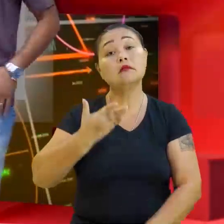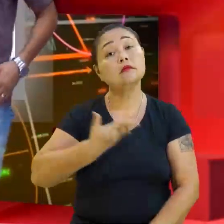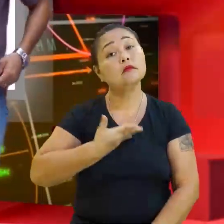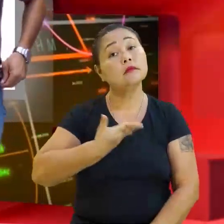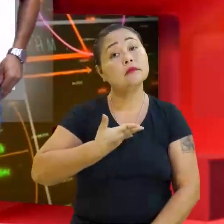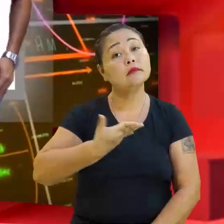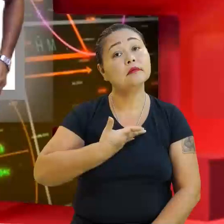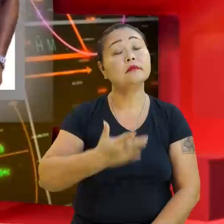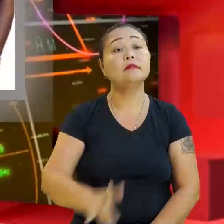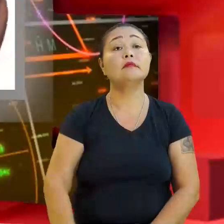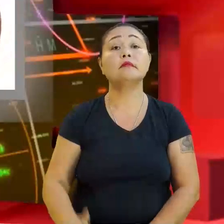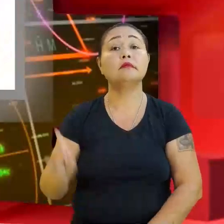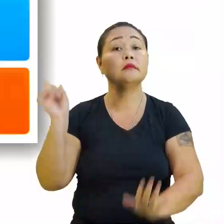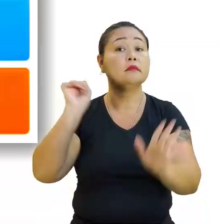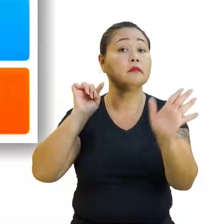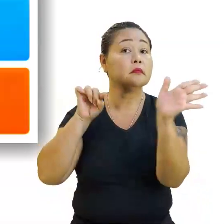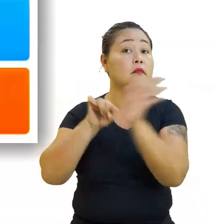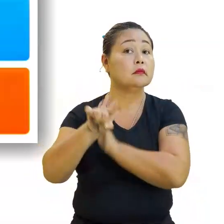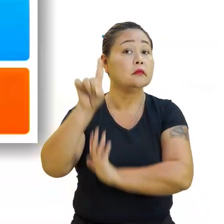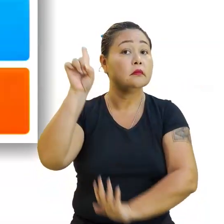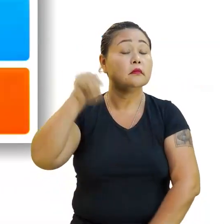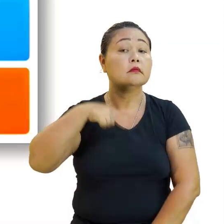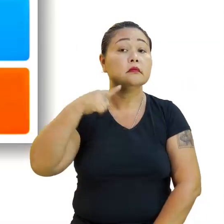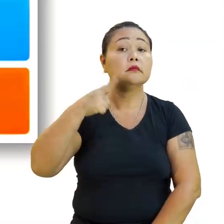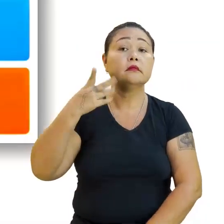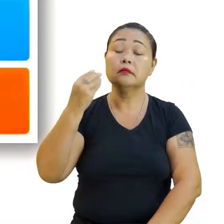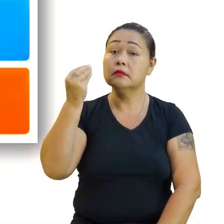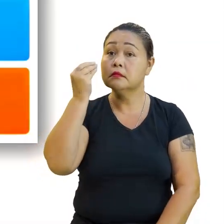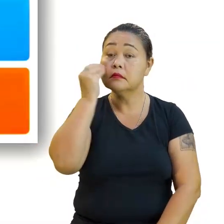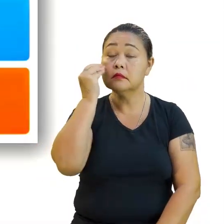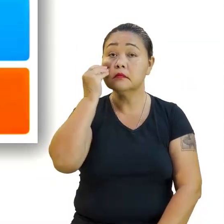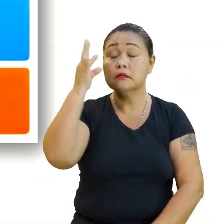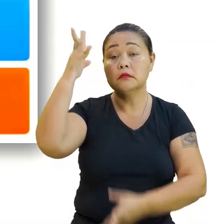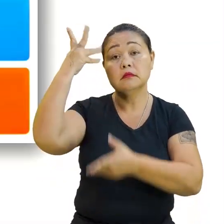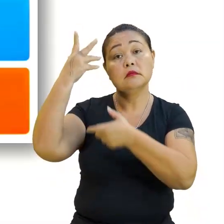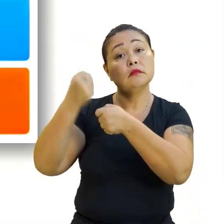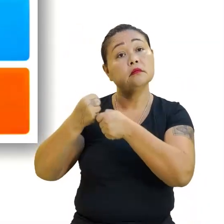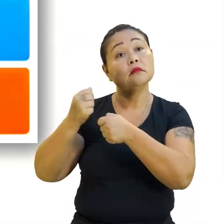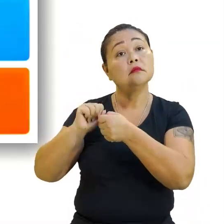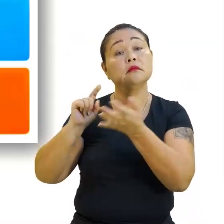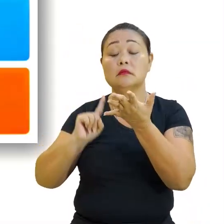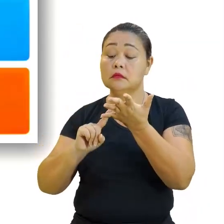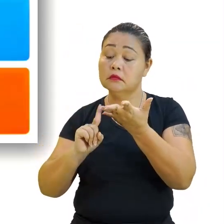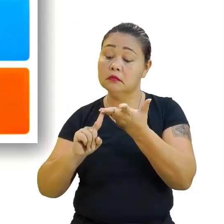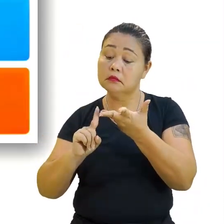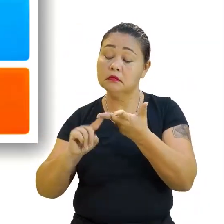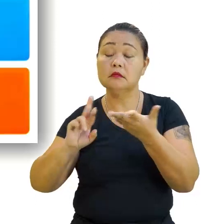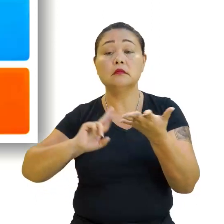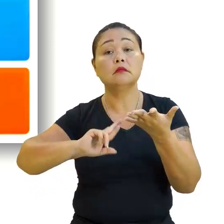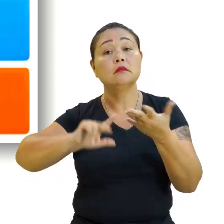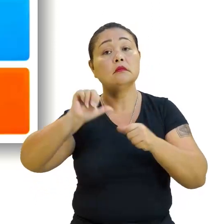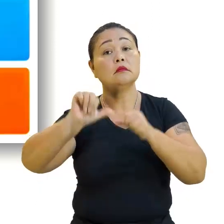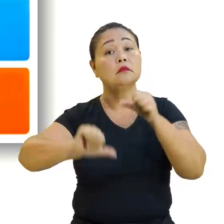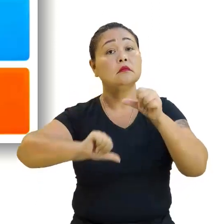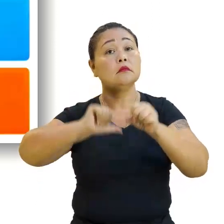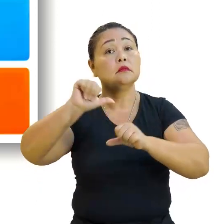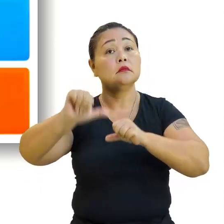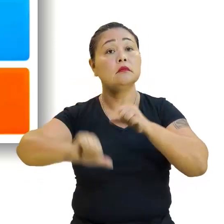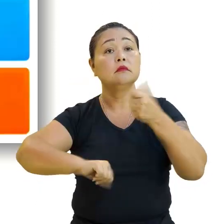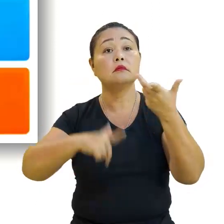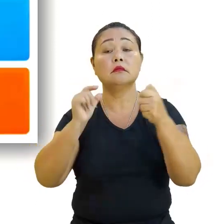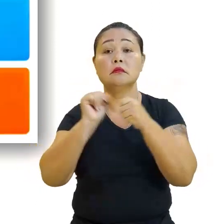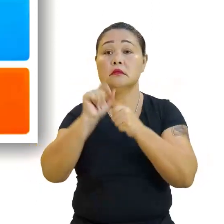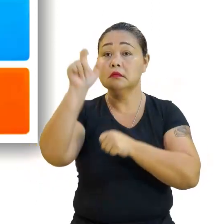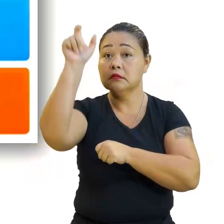lá então. A pergunta é, olha lá, teste de raciocínio. De quantas maneiras diferentes uma pessoa pode se vestir